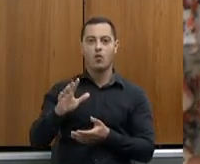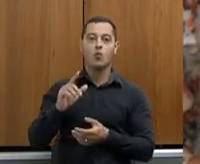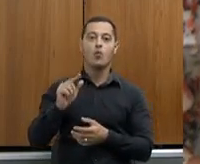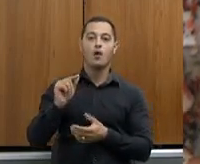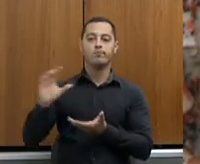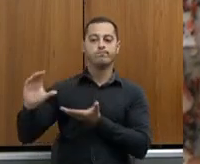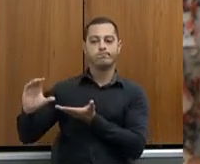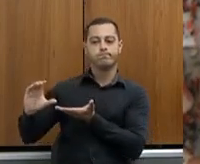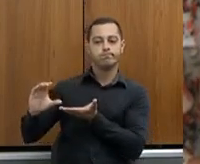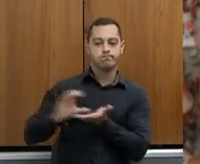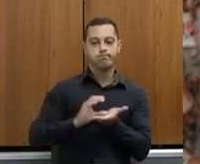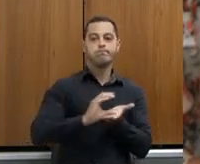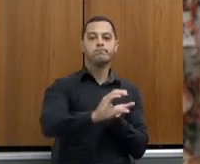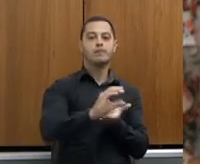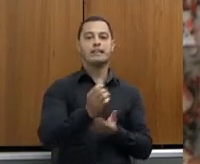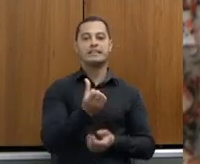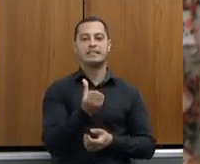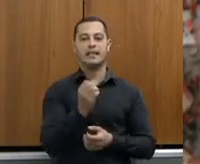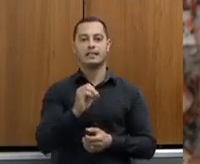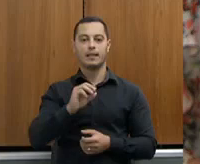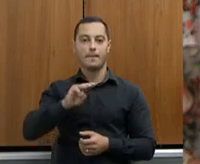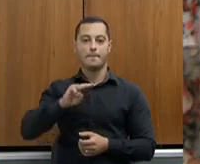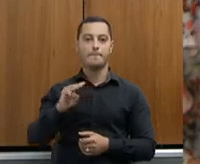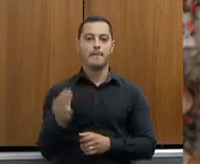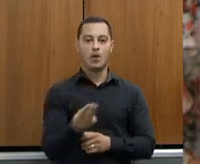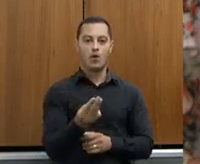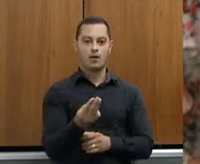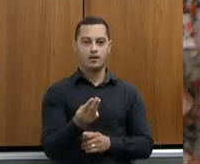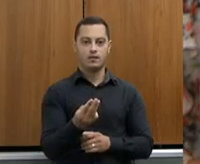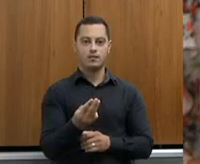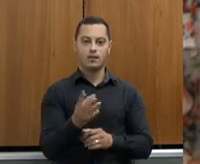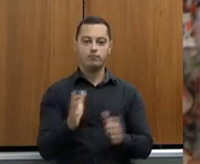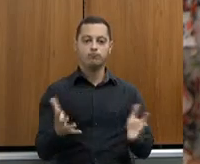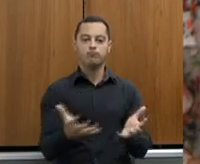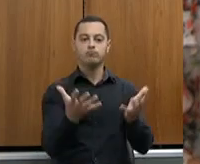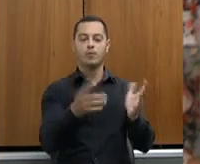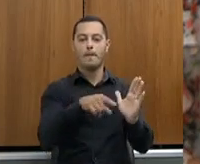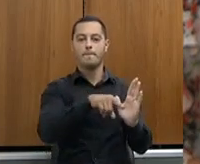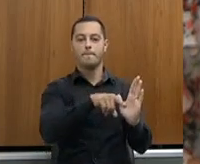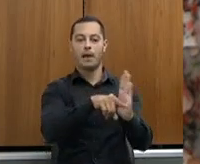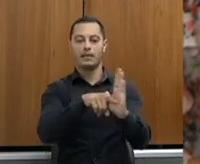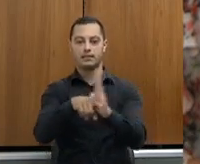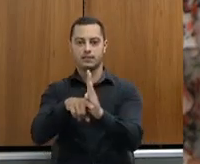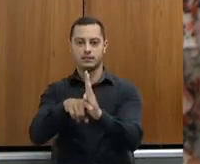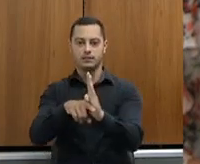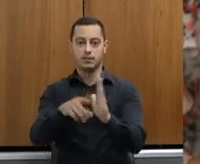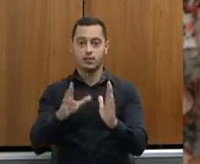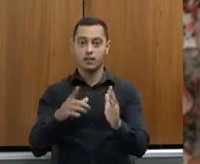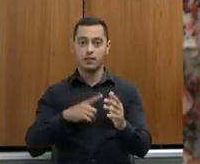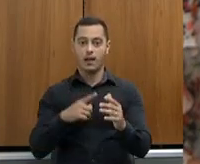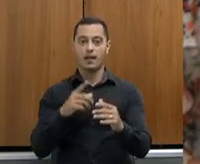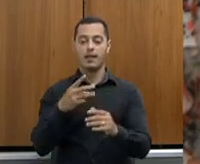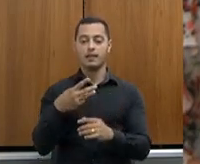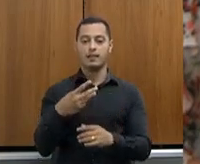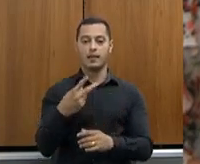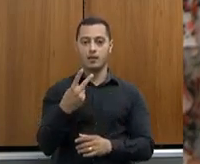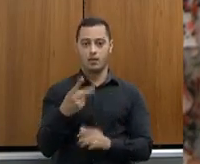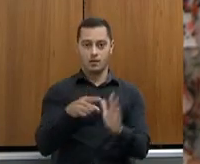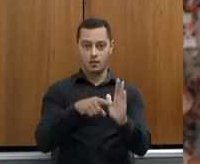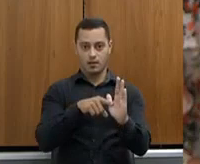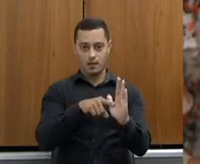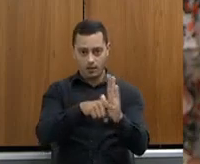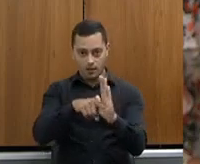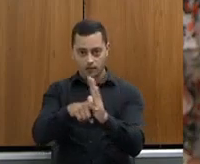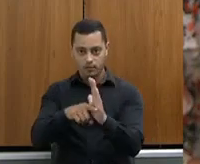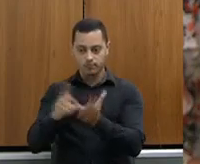milhões para a pesquisa aplicada na Epamig. E estamos lá trabalhando agora com a aprovação dessas 32 pesquisas lá na Fapemig, porque